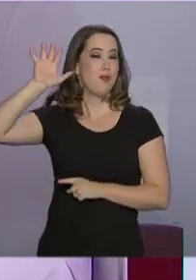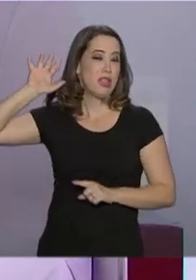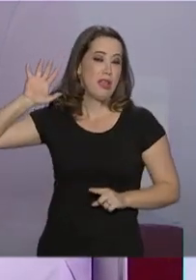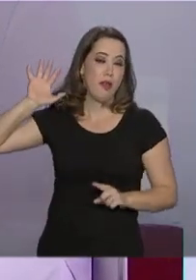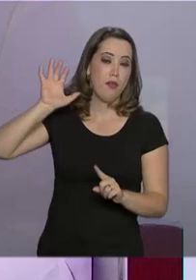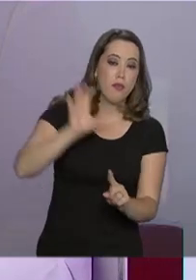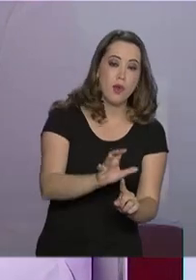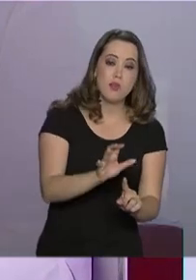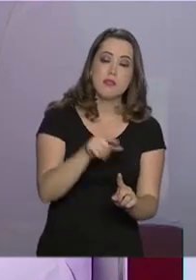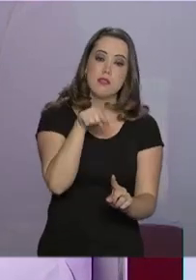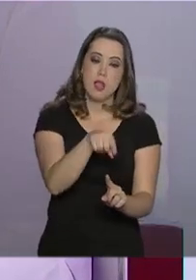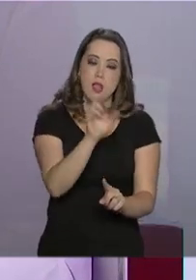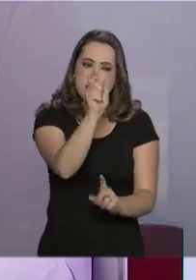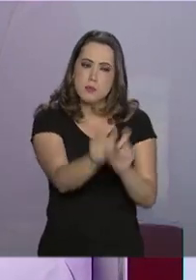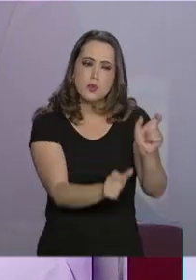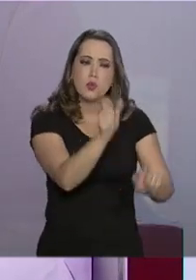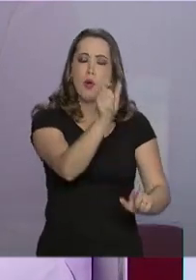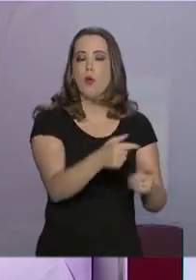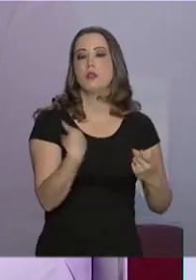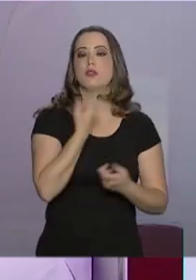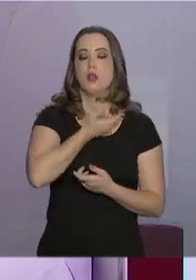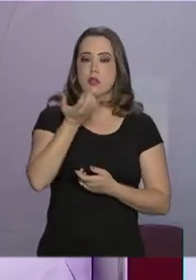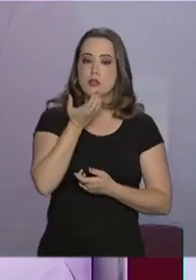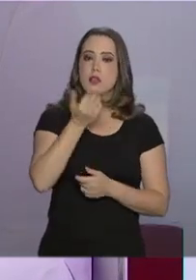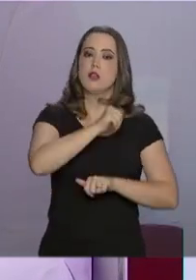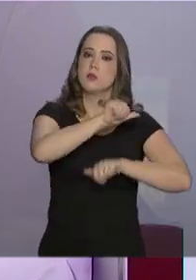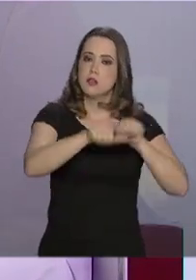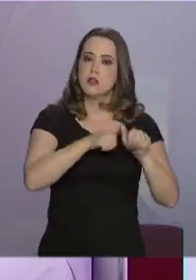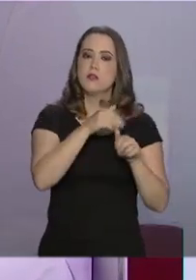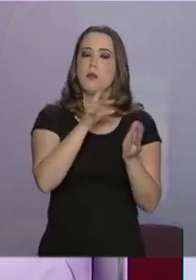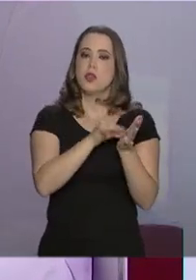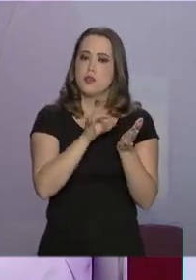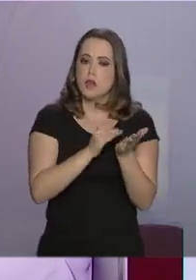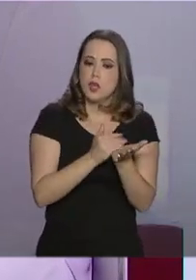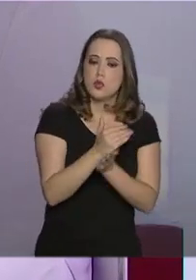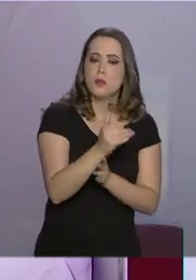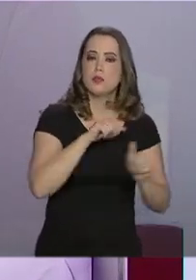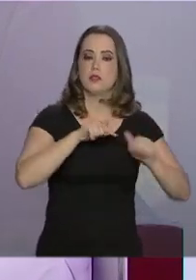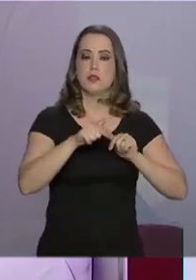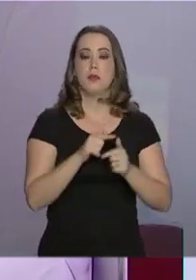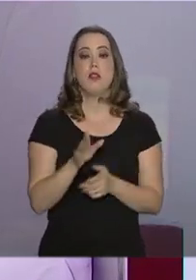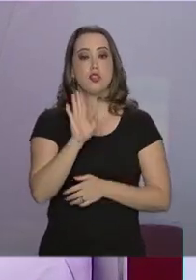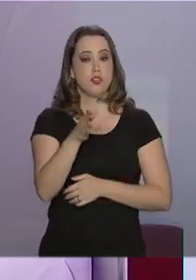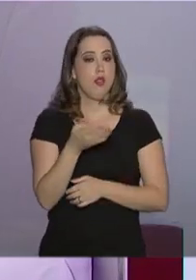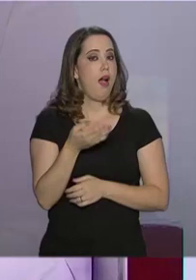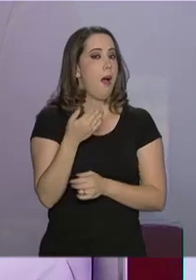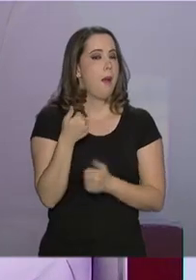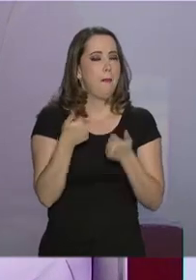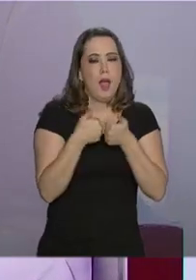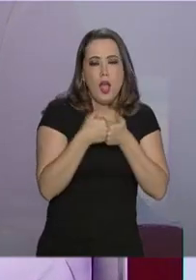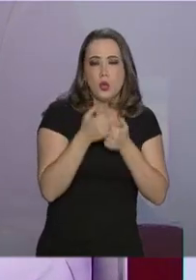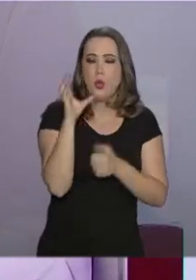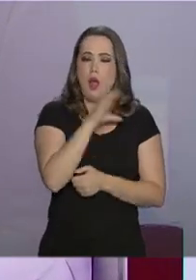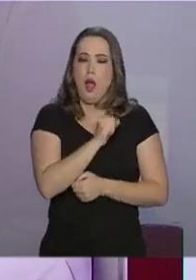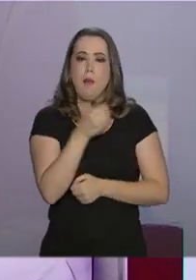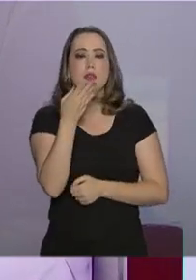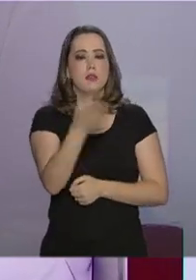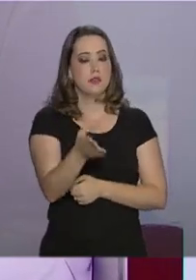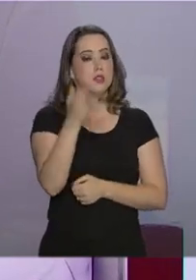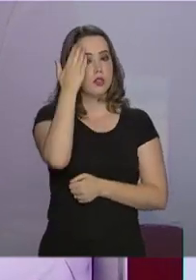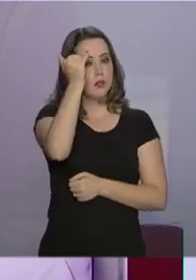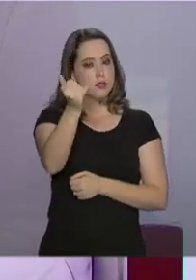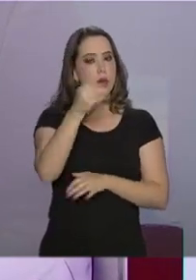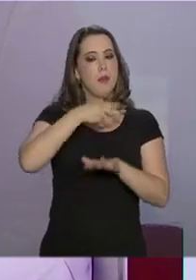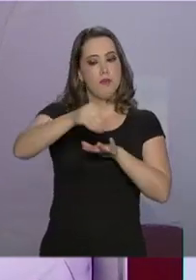diretamente esse cidadão que nós queremos tirar do papel. Em breve, muito breve, vocês já vão receber informações